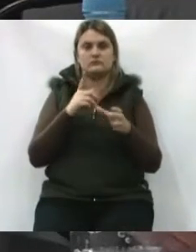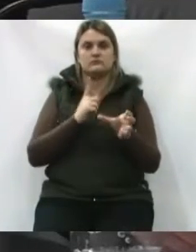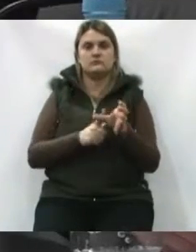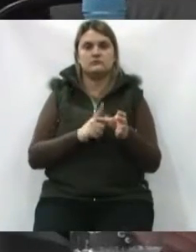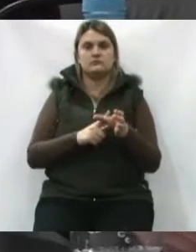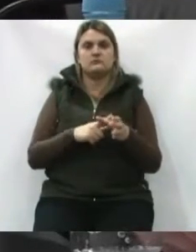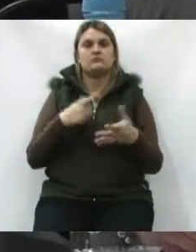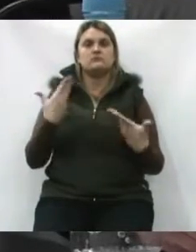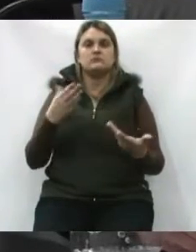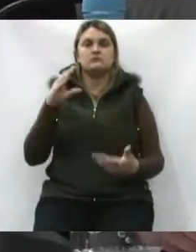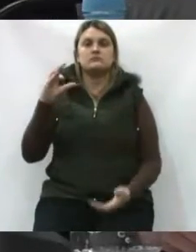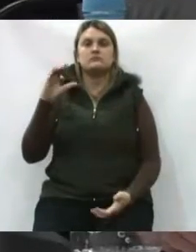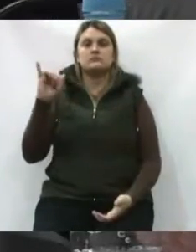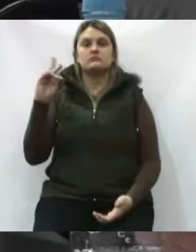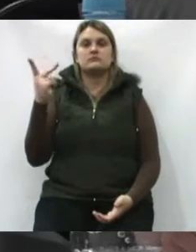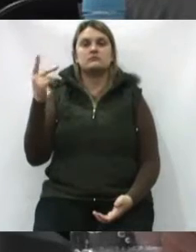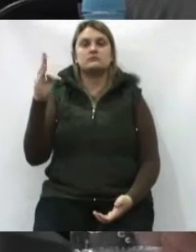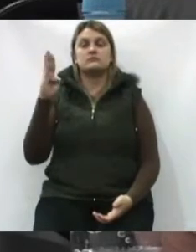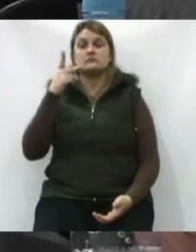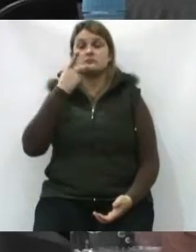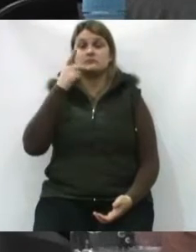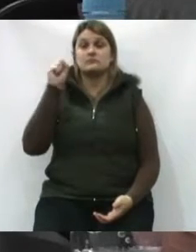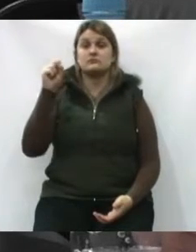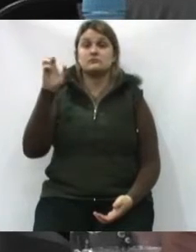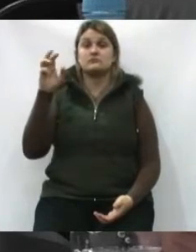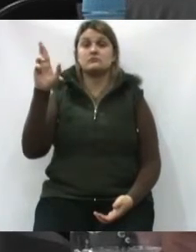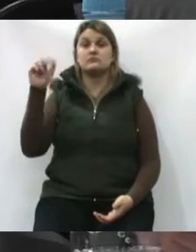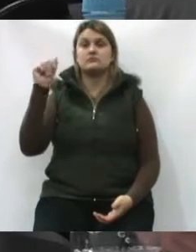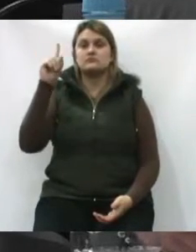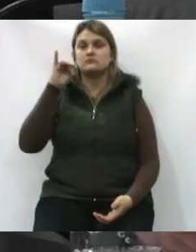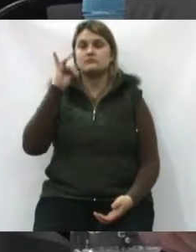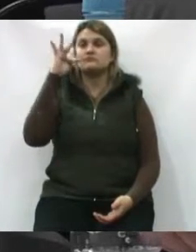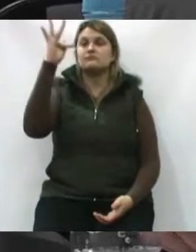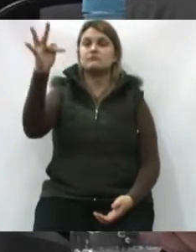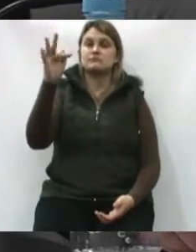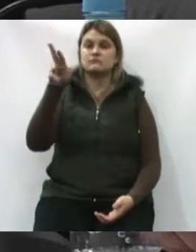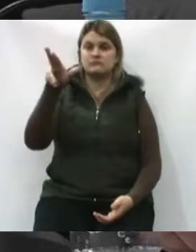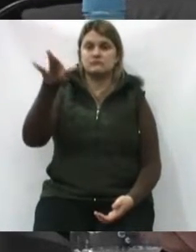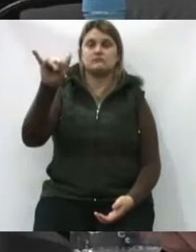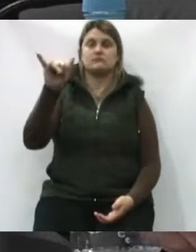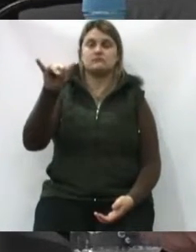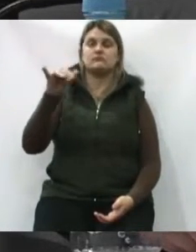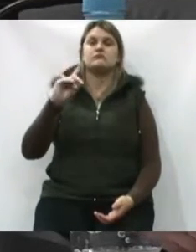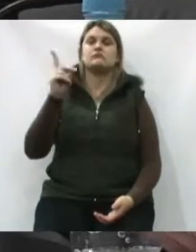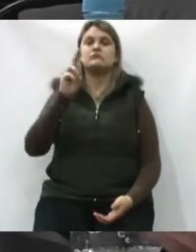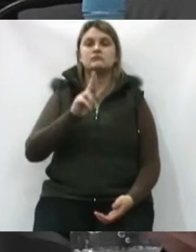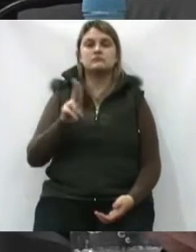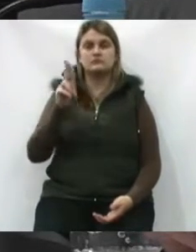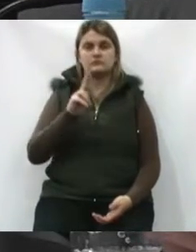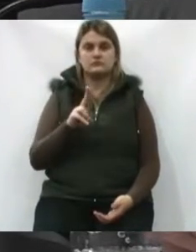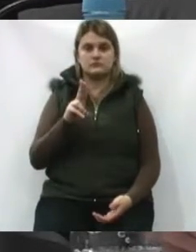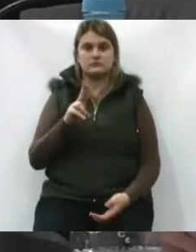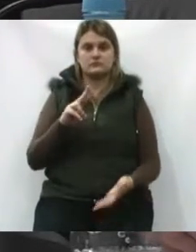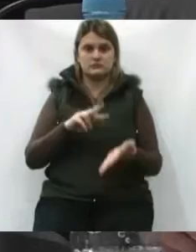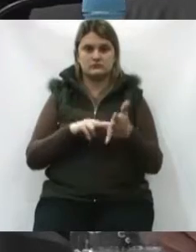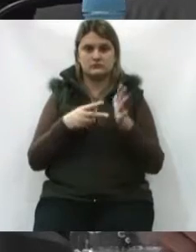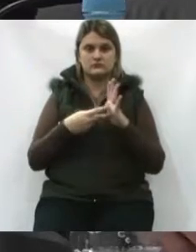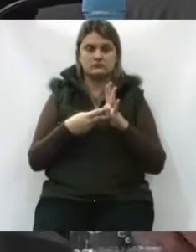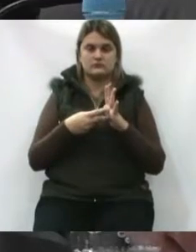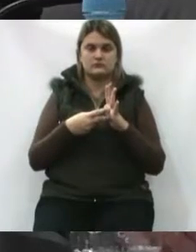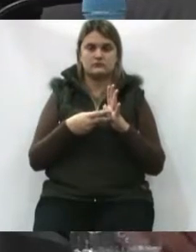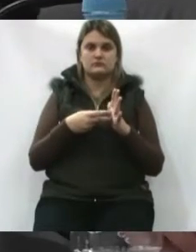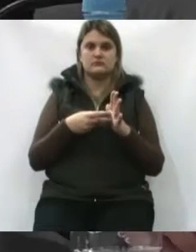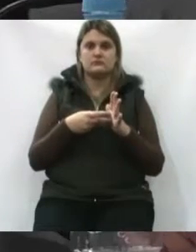E do SEAB era diferente, falava será, não utilizando uma interpretação